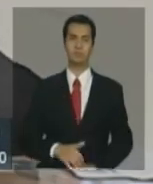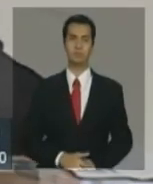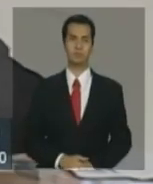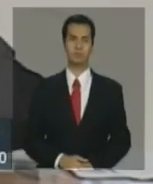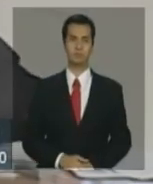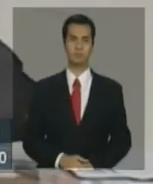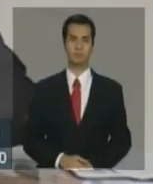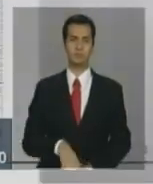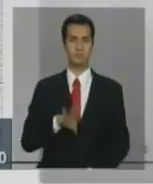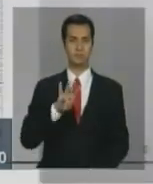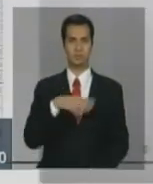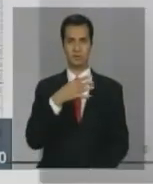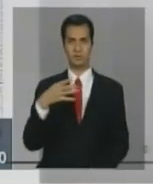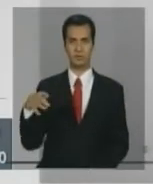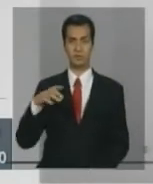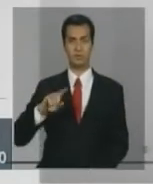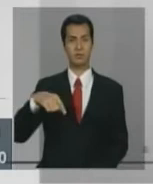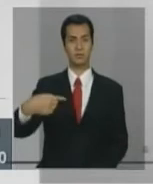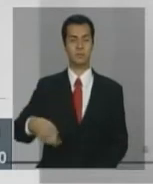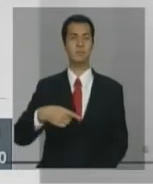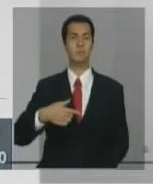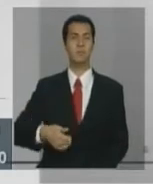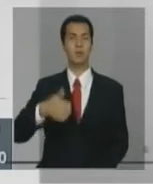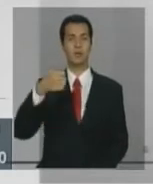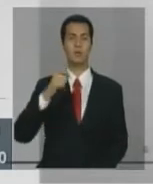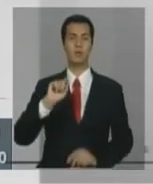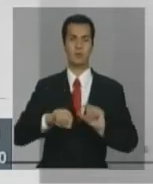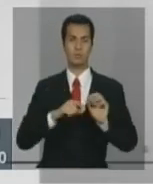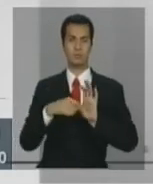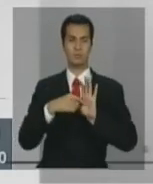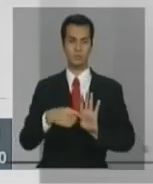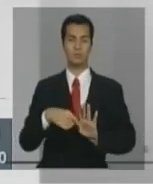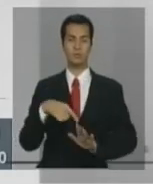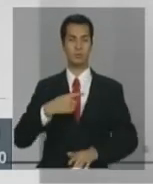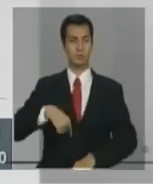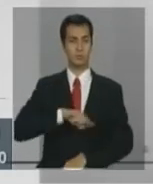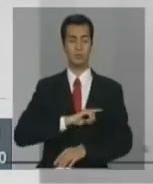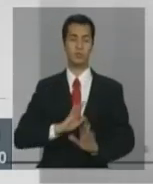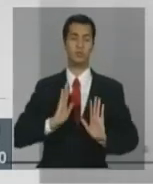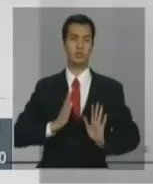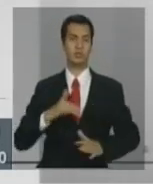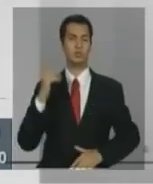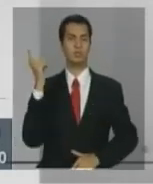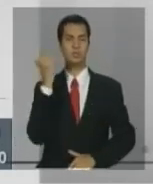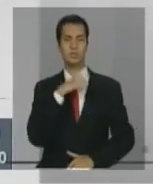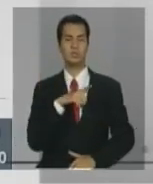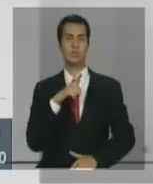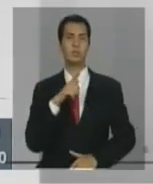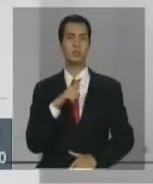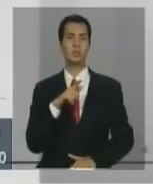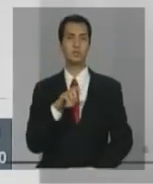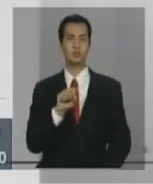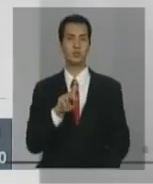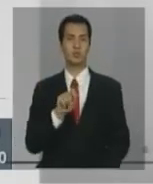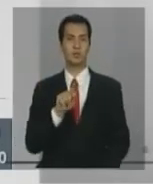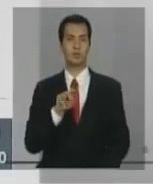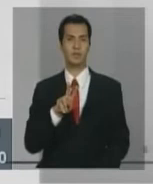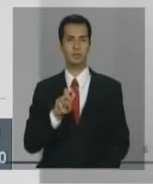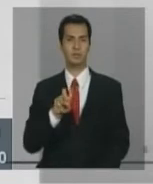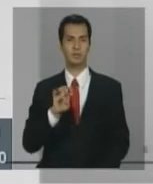próxima planilha, nós temos o que já fizemos de primário em relação à meta. A meta nos